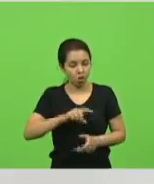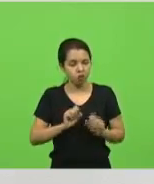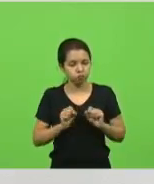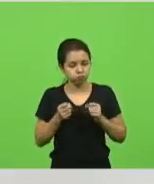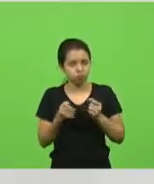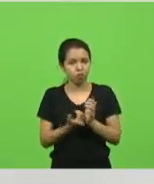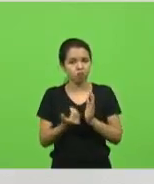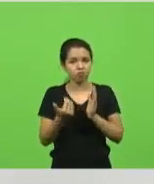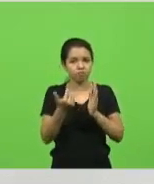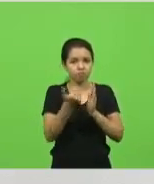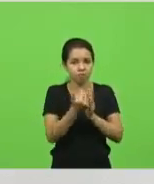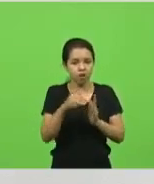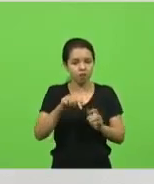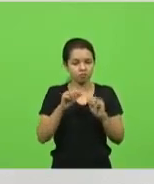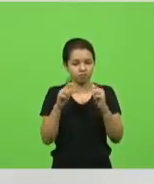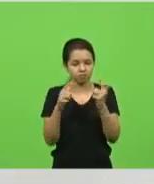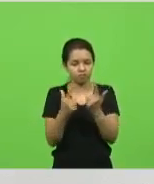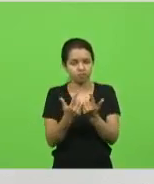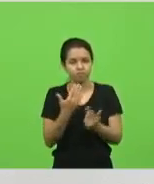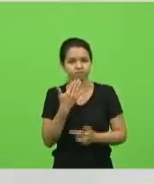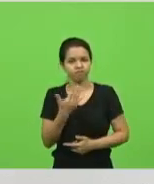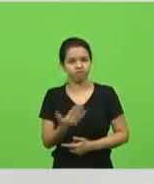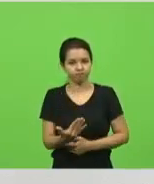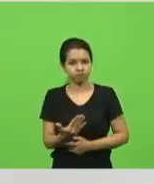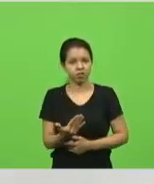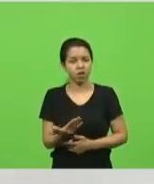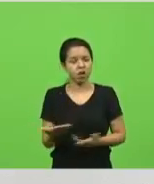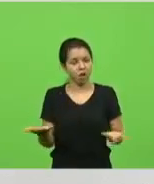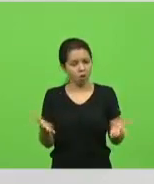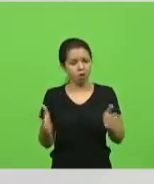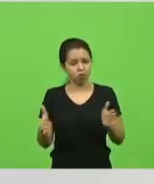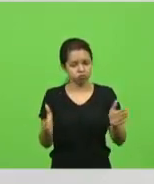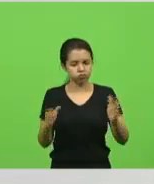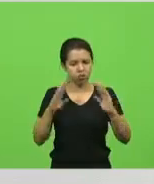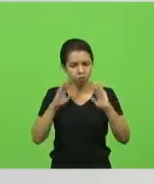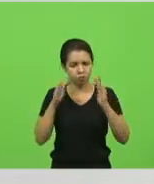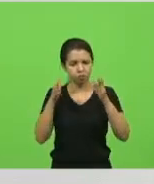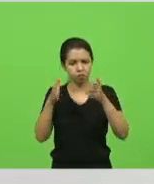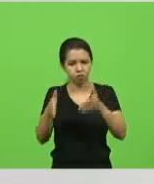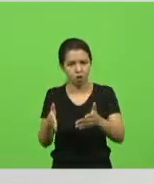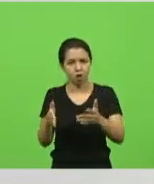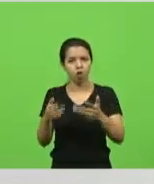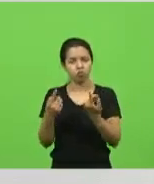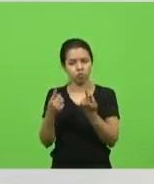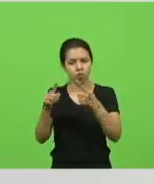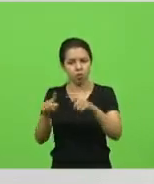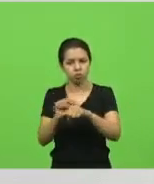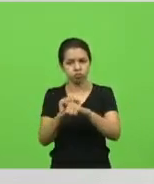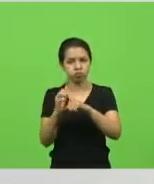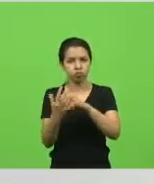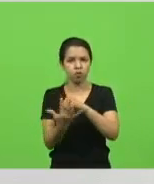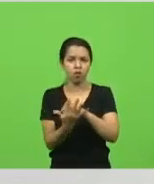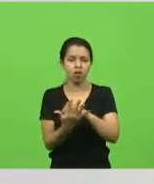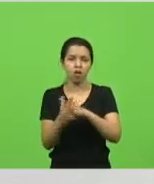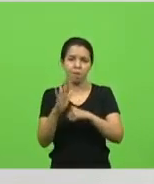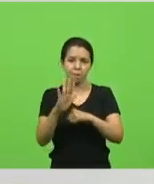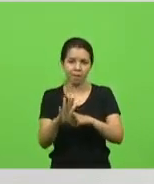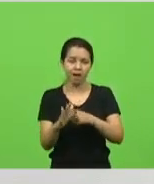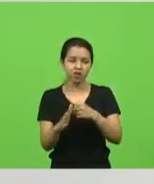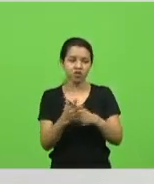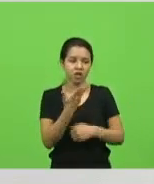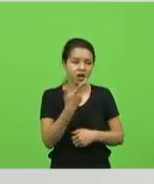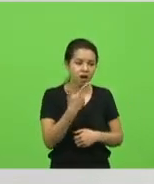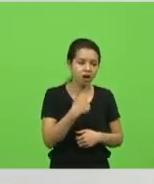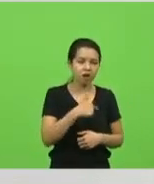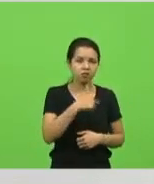apelo. Claro que nós temos comprometimento, estamos num momento de combate à corona. Mas rodar todos os peões ao mesmo tempo e não esquecer das nossas crianças. Eu vou ter uma